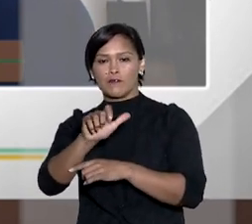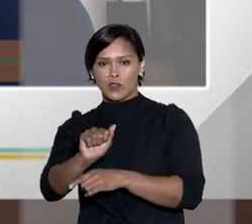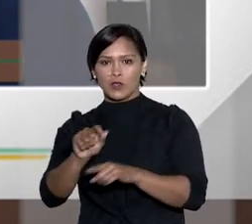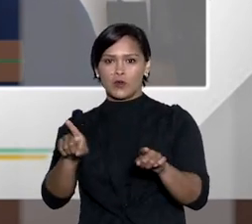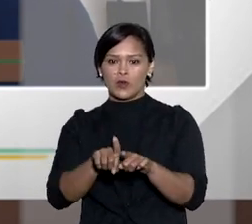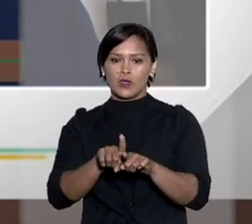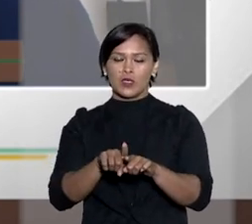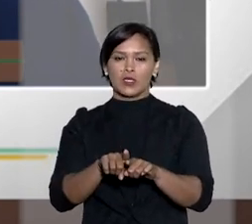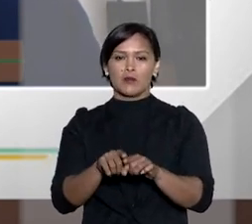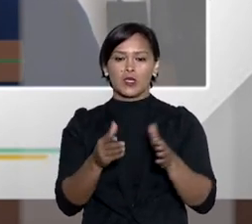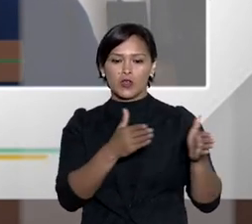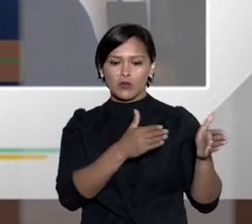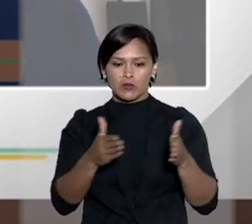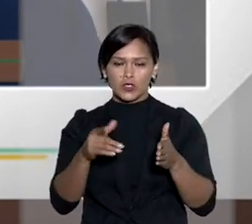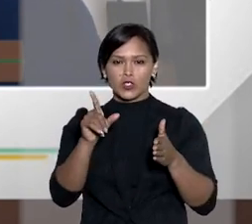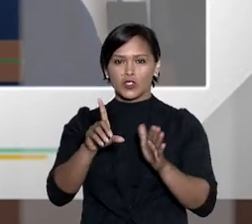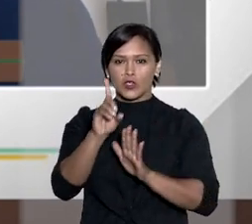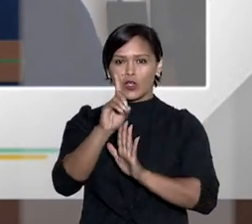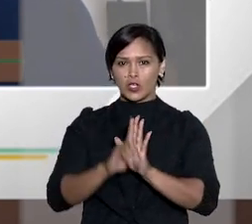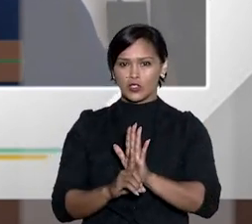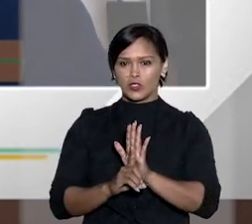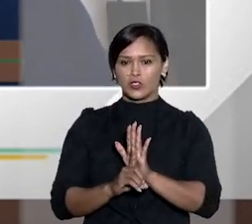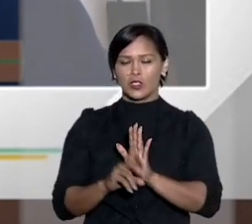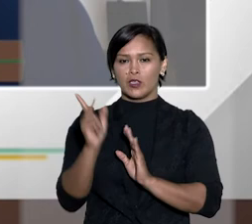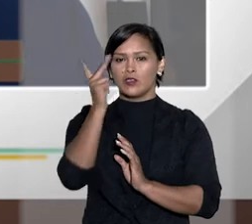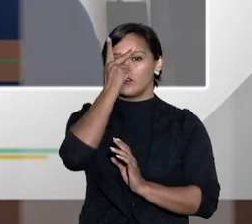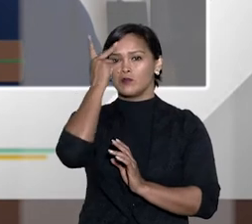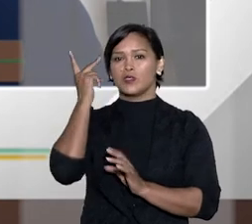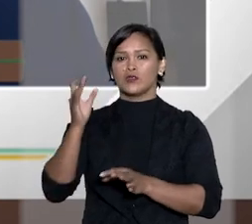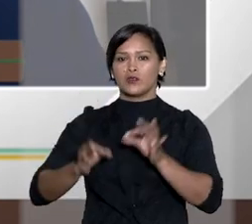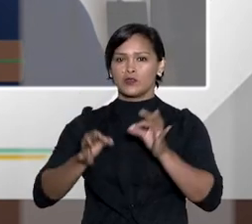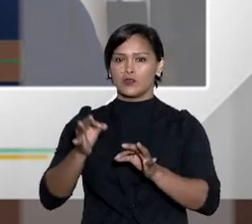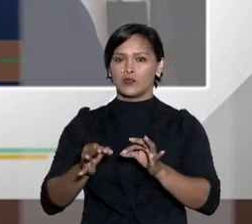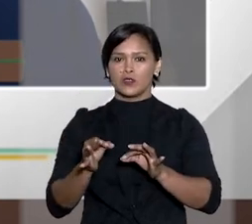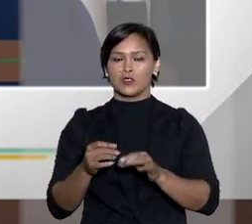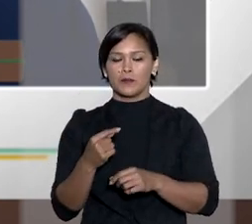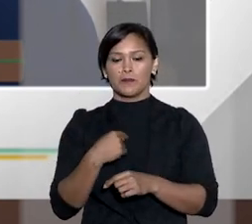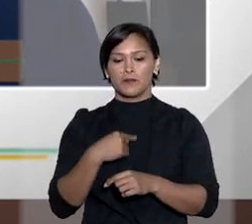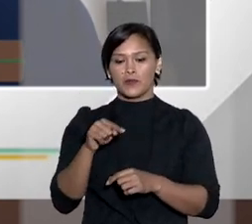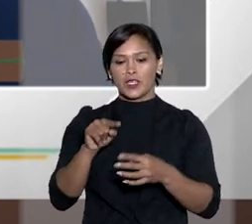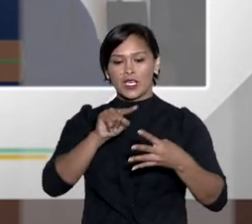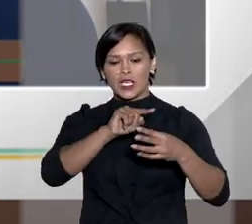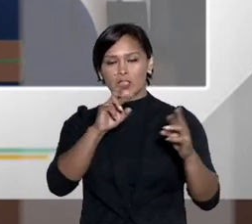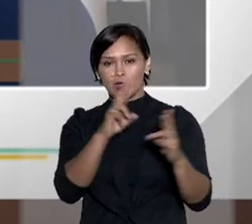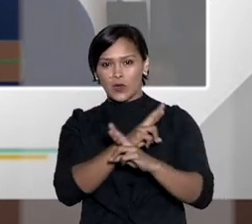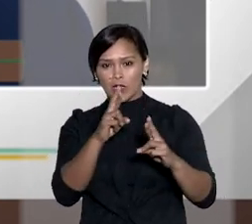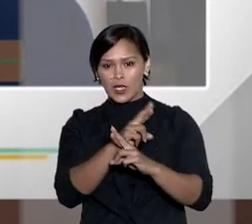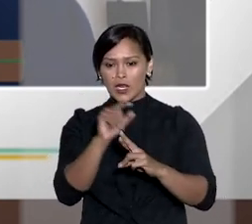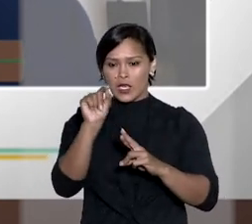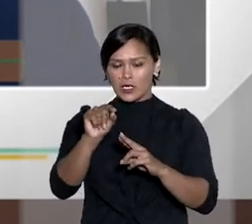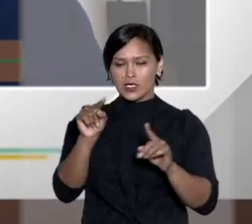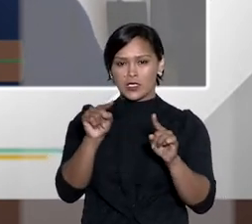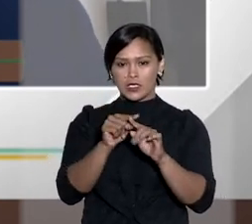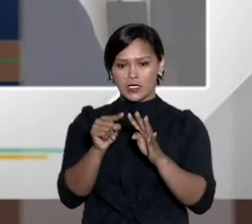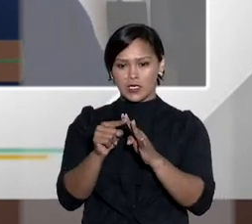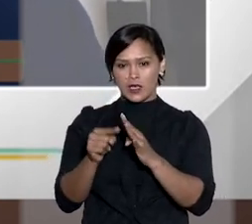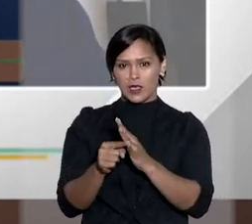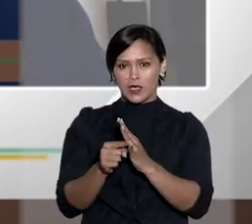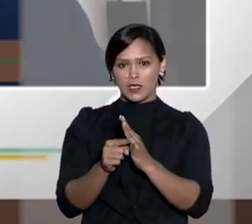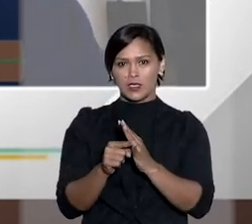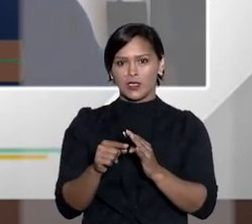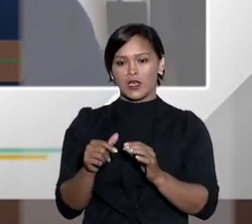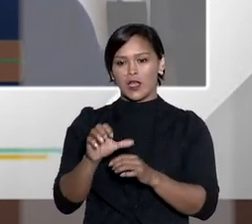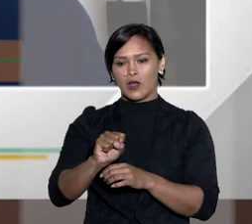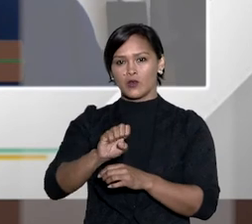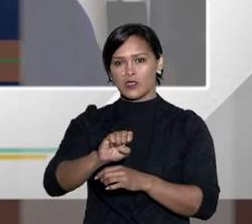insolvente civil assim como o seccionário de direitos de pessoas jurídicas essa